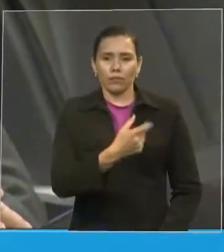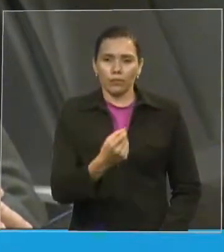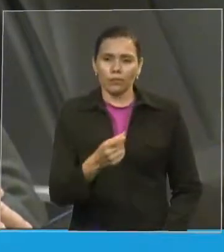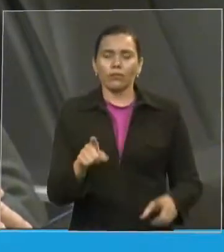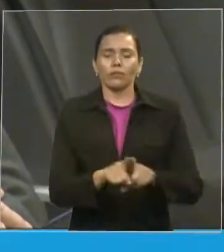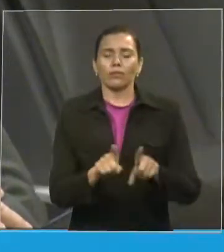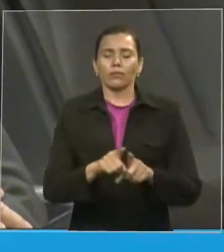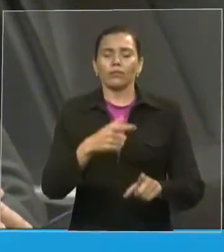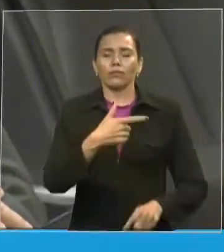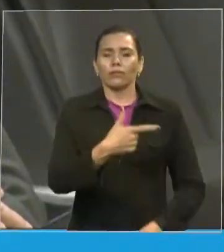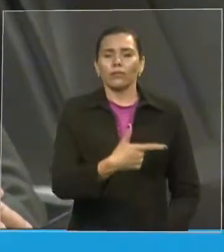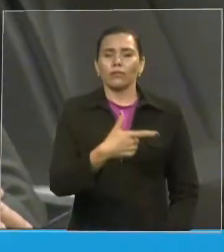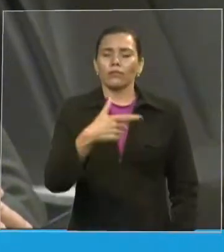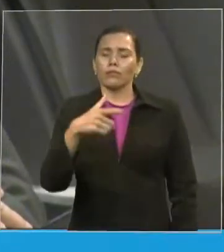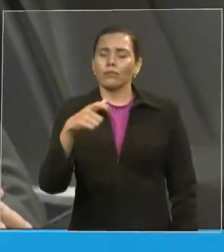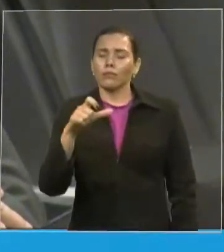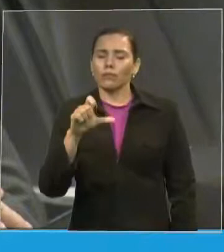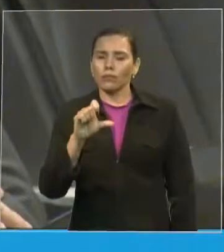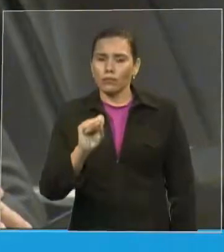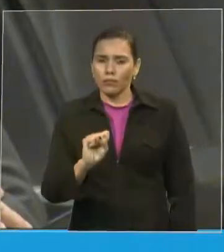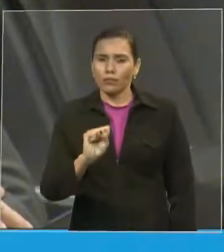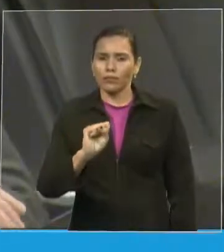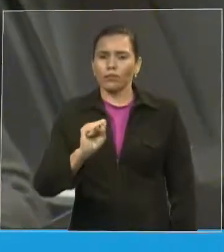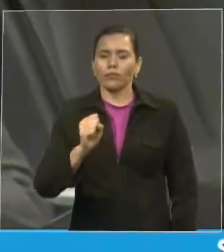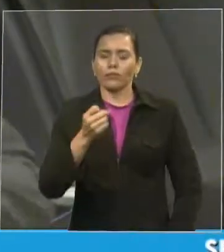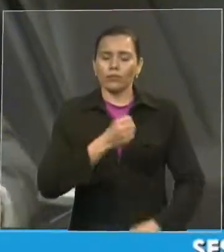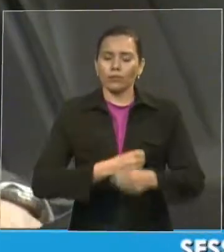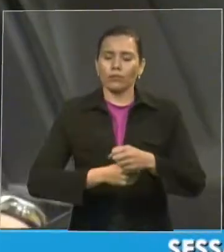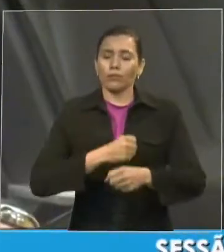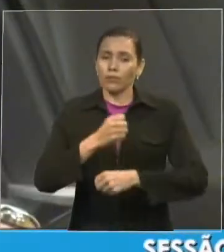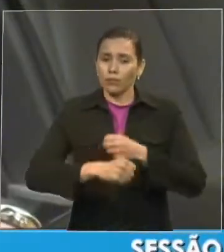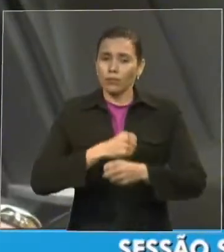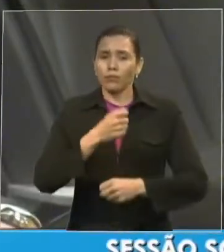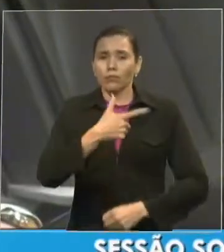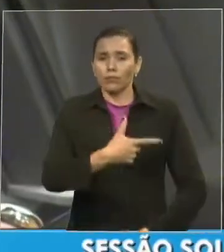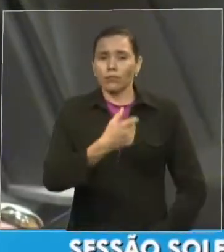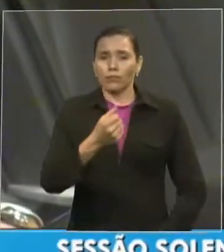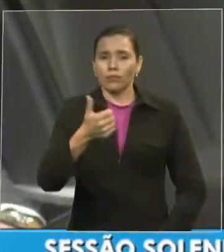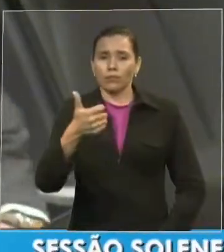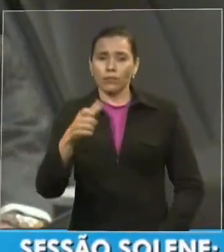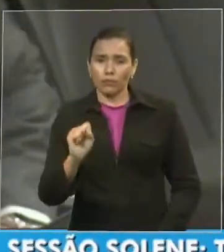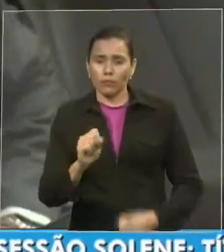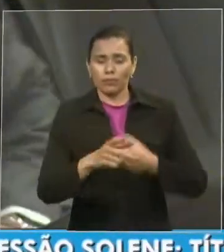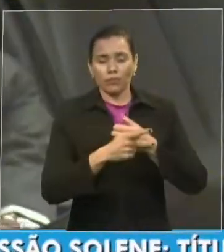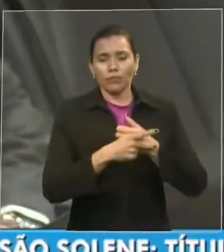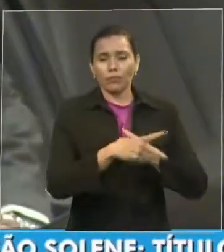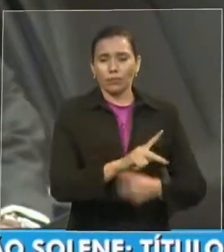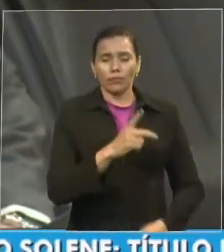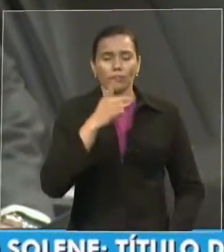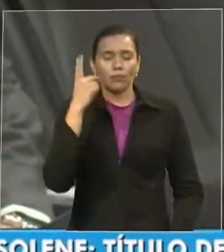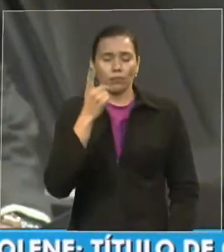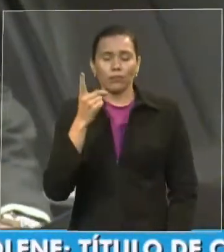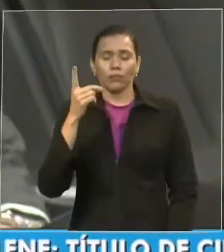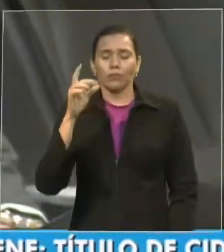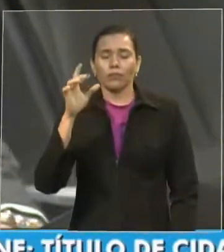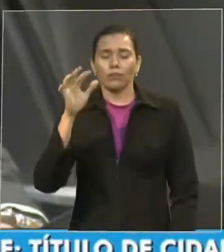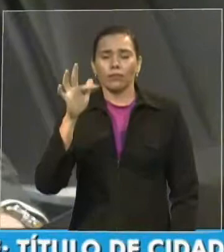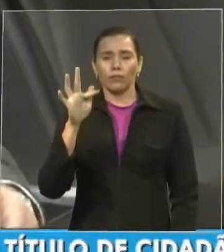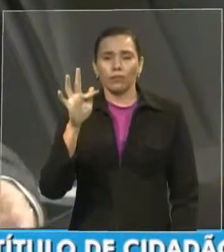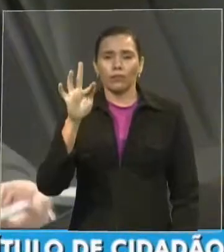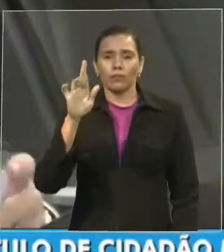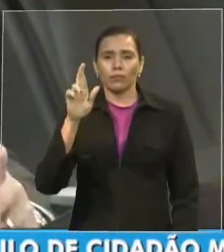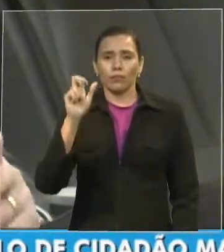28 de 2018, de autoria da deputada Francisca Primo.